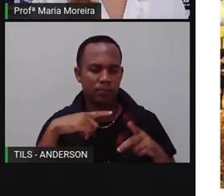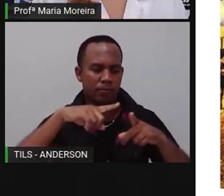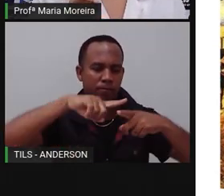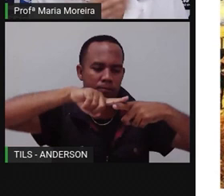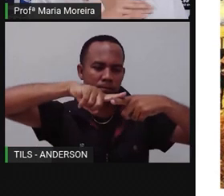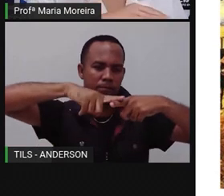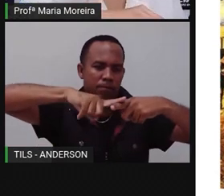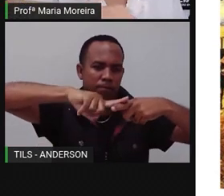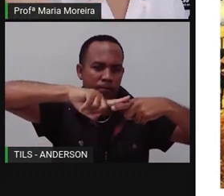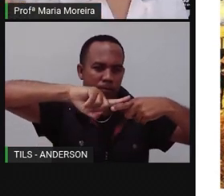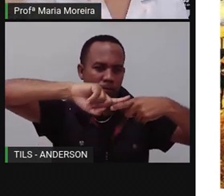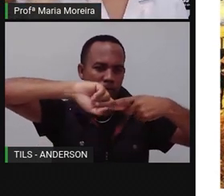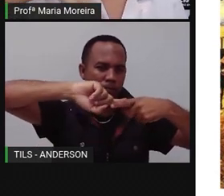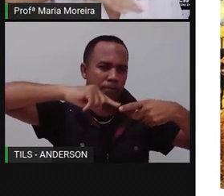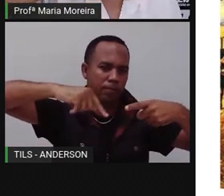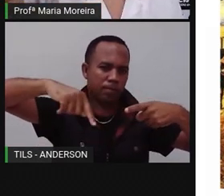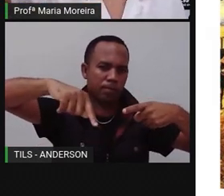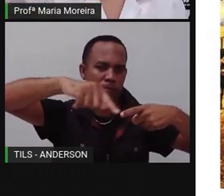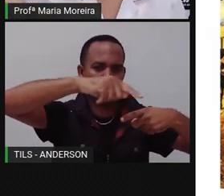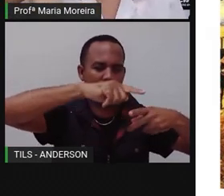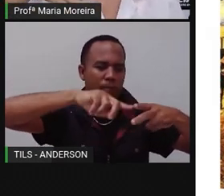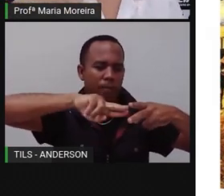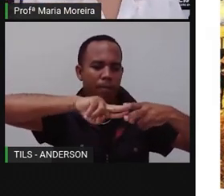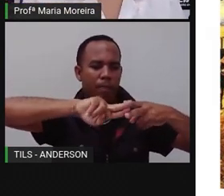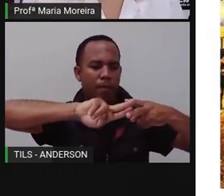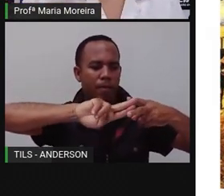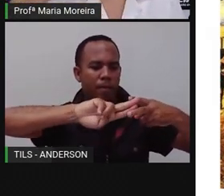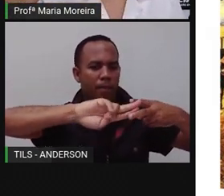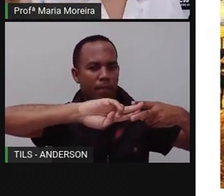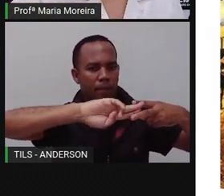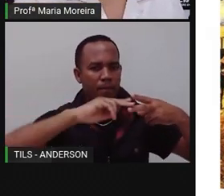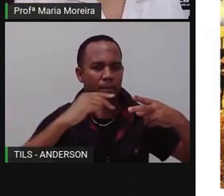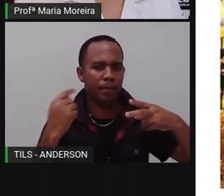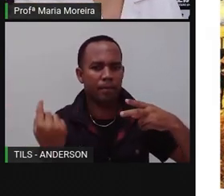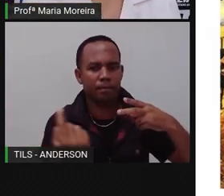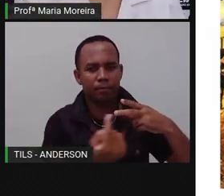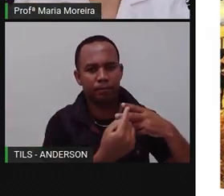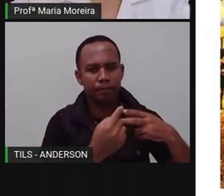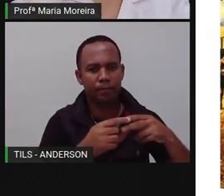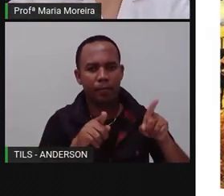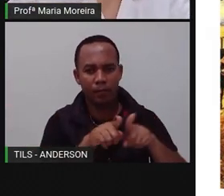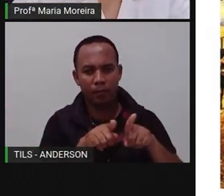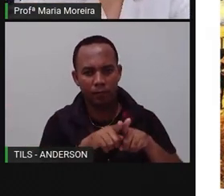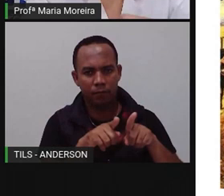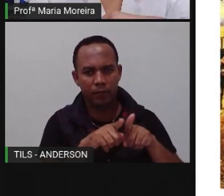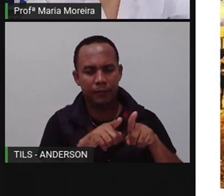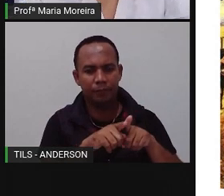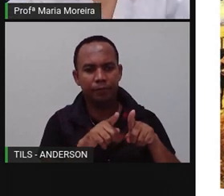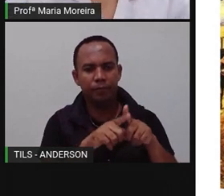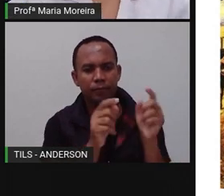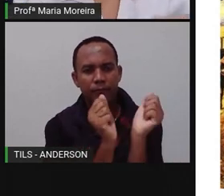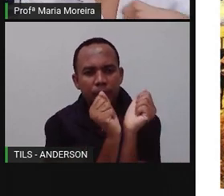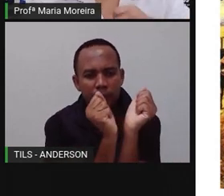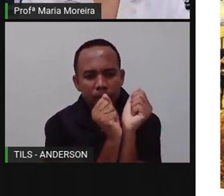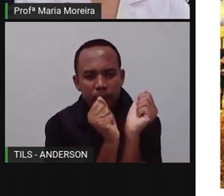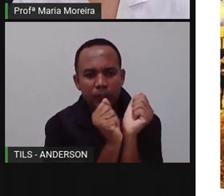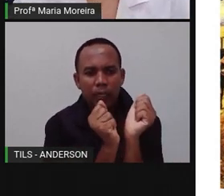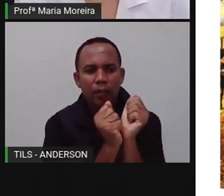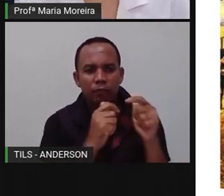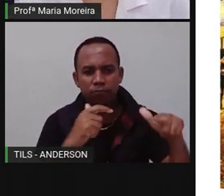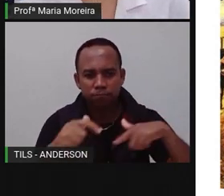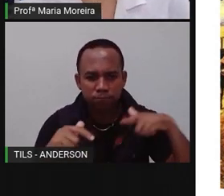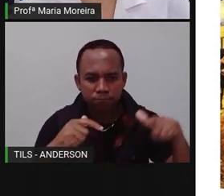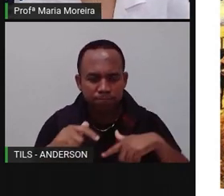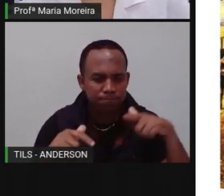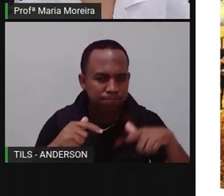ela tem bois que fazem essa moinda funcionar. E do outro, escravos que estavam trabalhando ali, forçando para que a